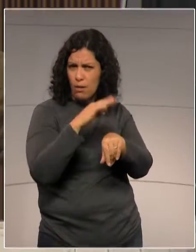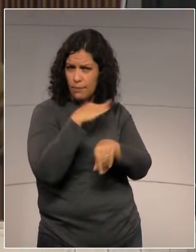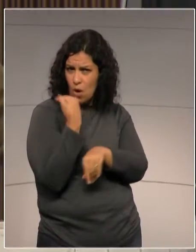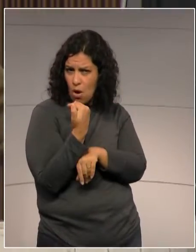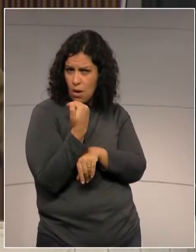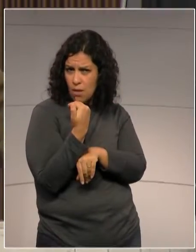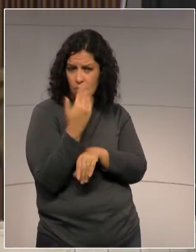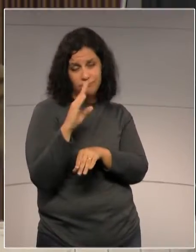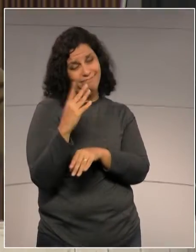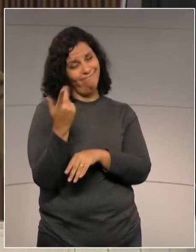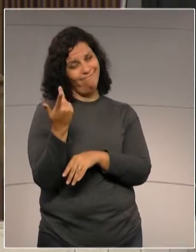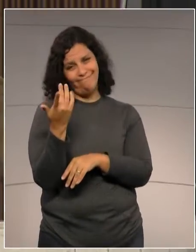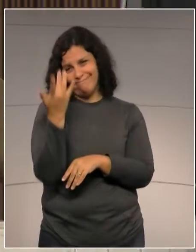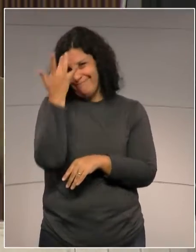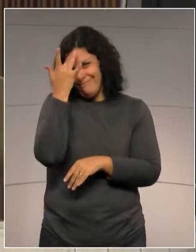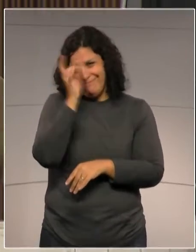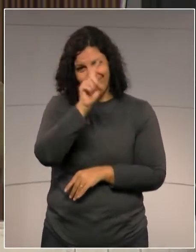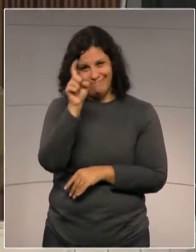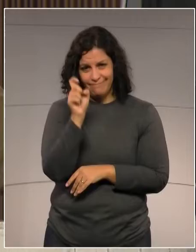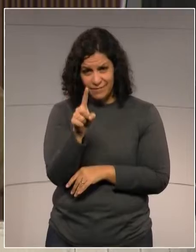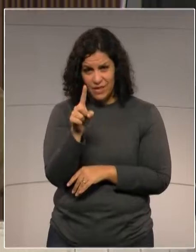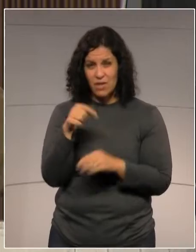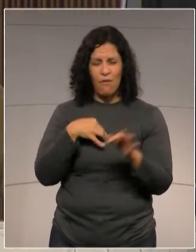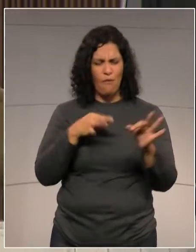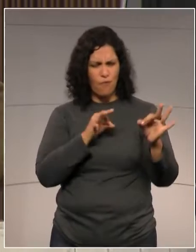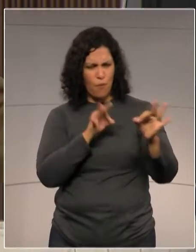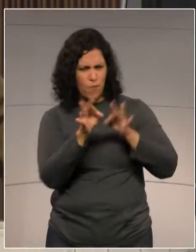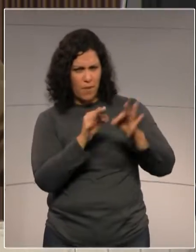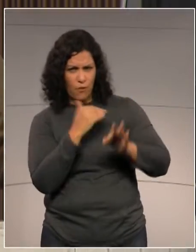existe quem se programe para morrer.